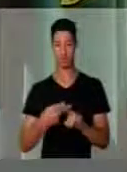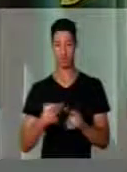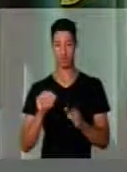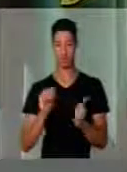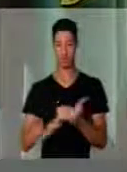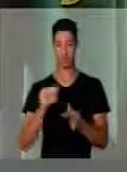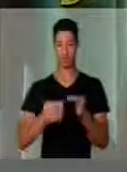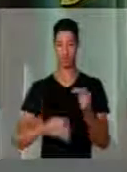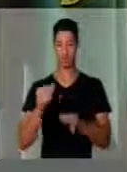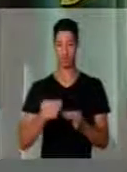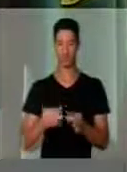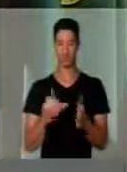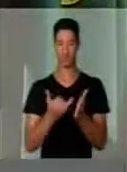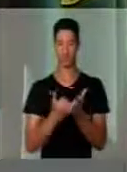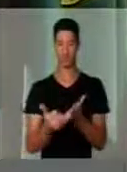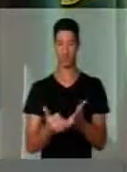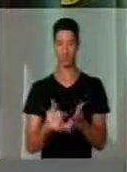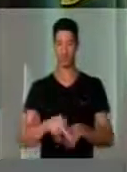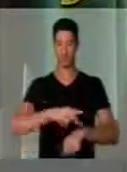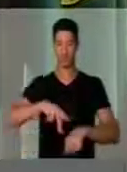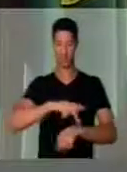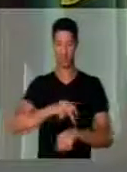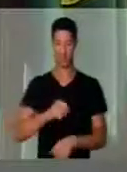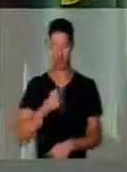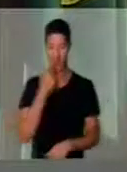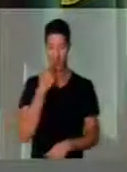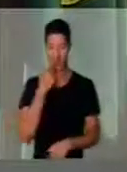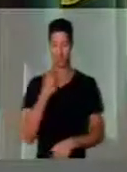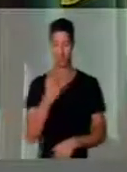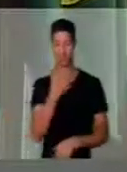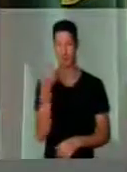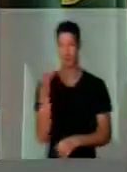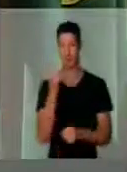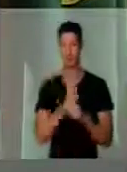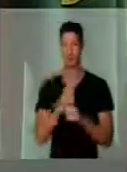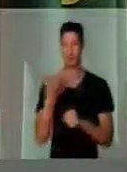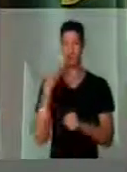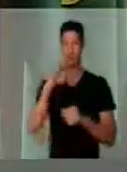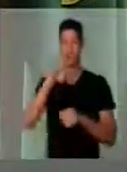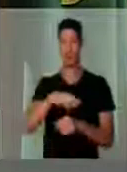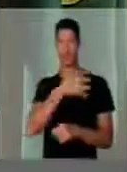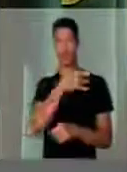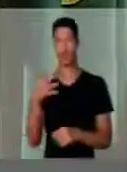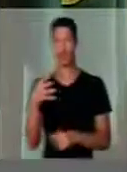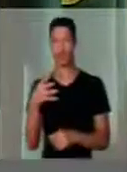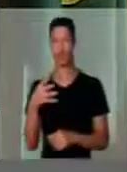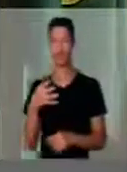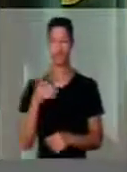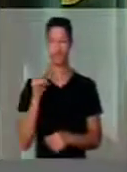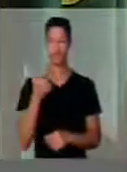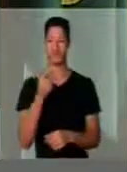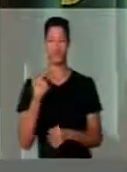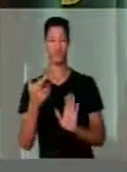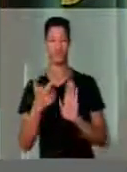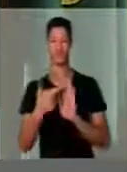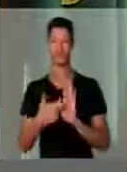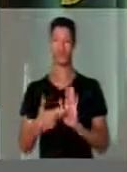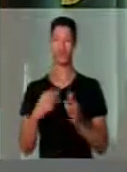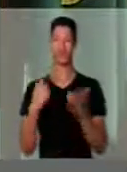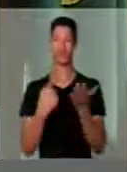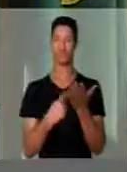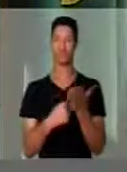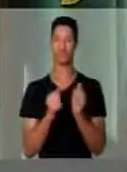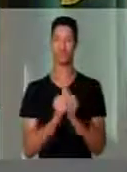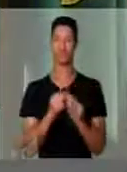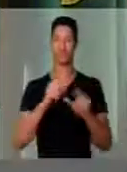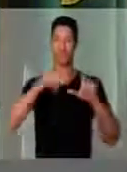injustistas de impostos nesse país. Há 20 anos a tabela do imposto de renda, ela não é reajustada de acordo